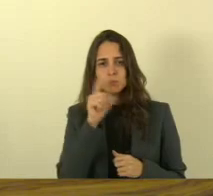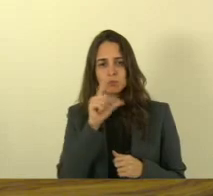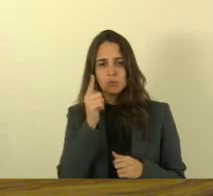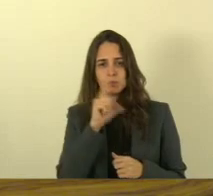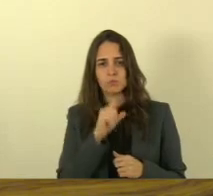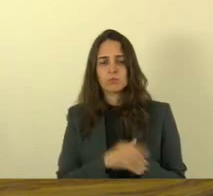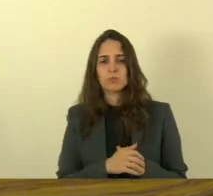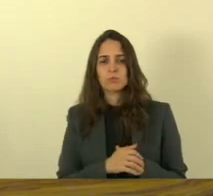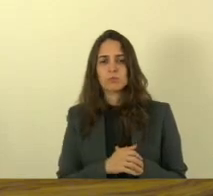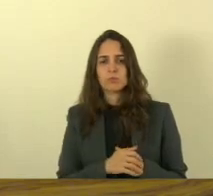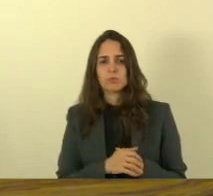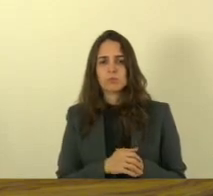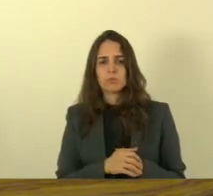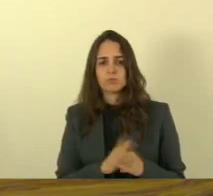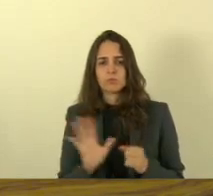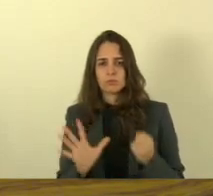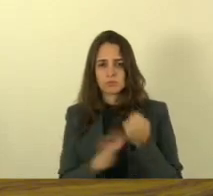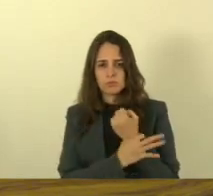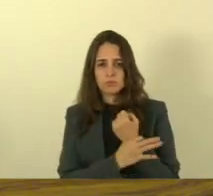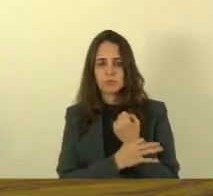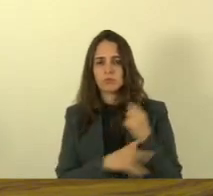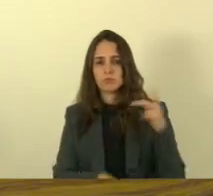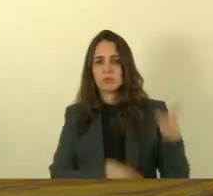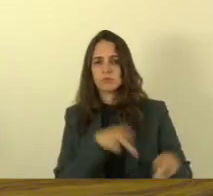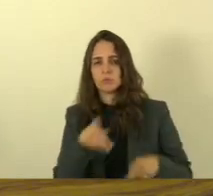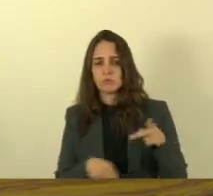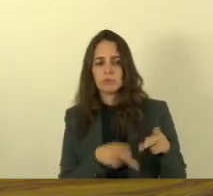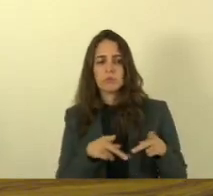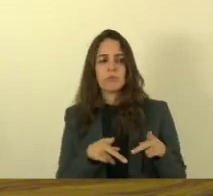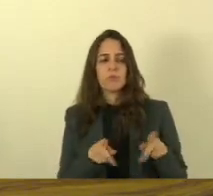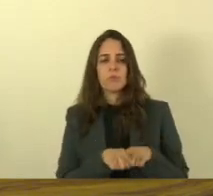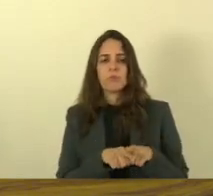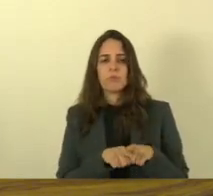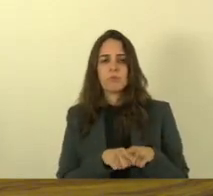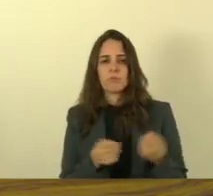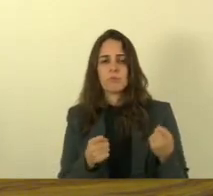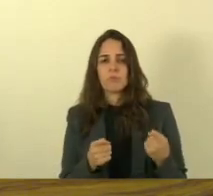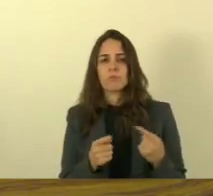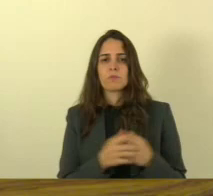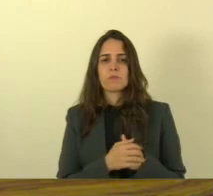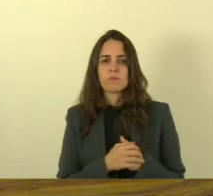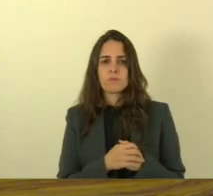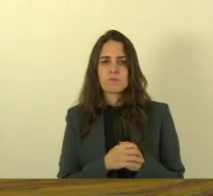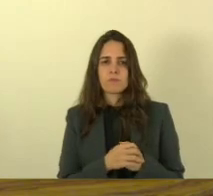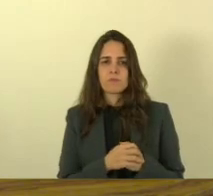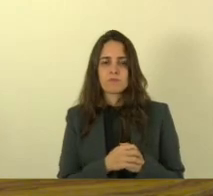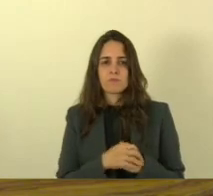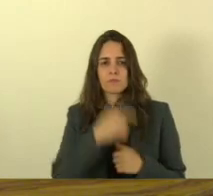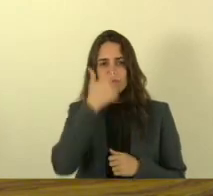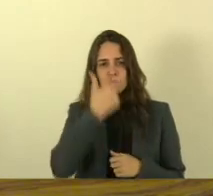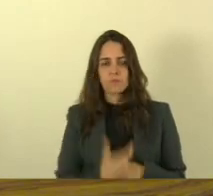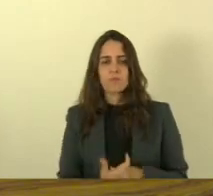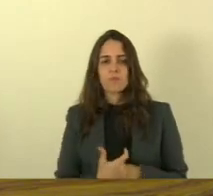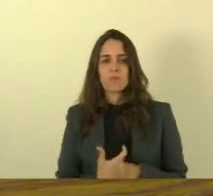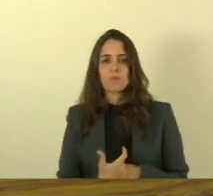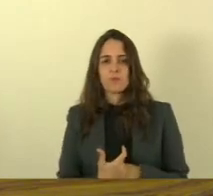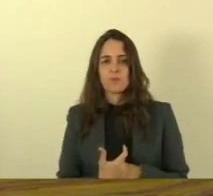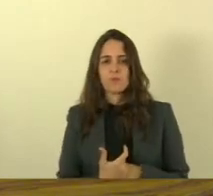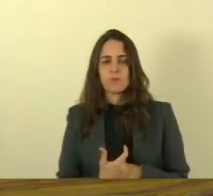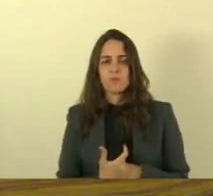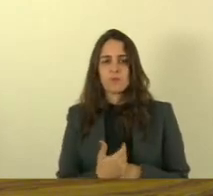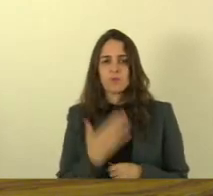prestar segurança à população e não trazer insegurança à população fica aqui o meu